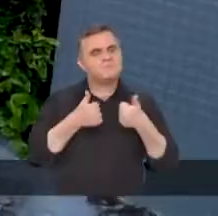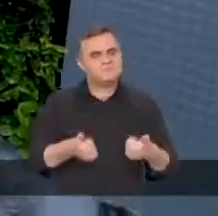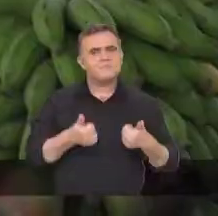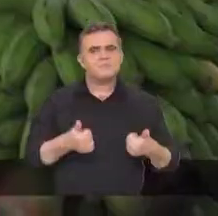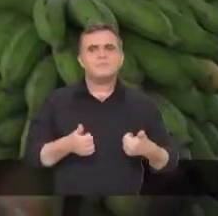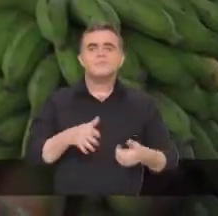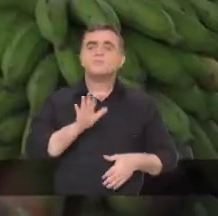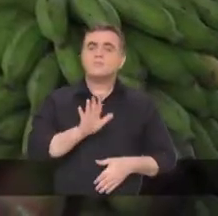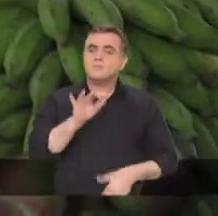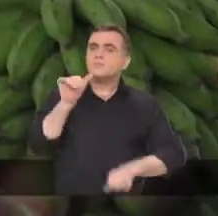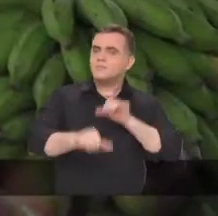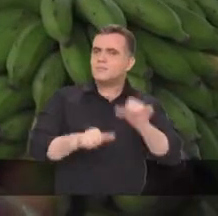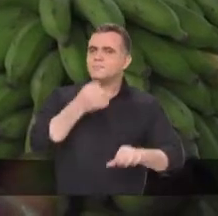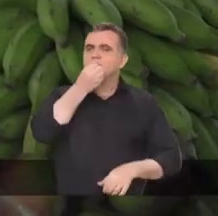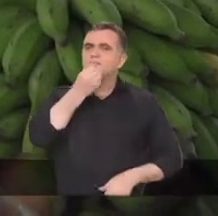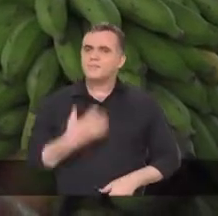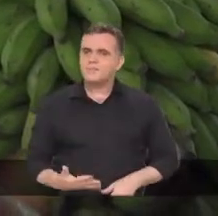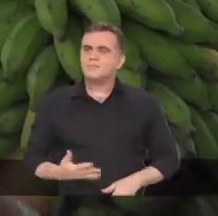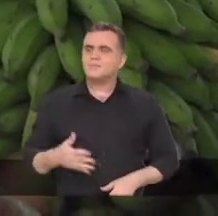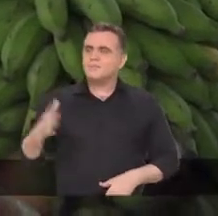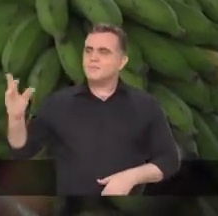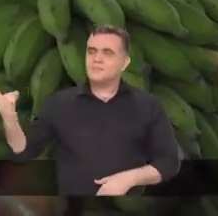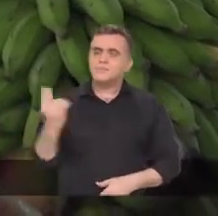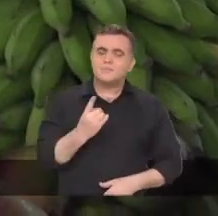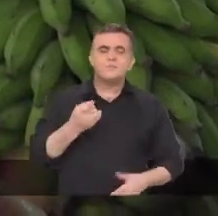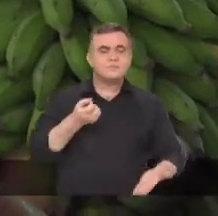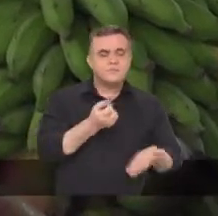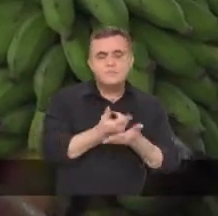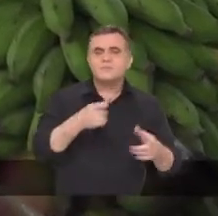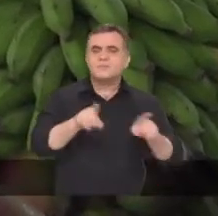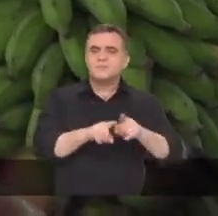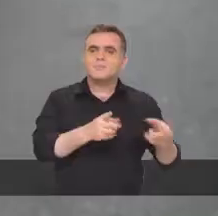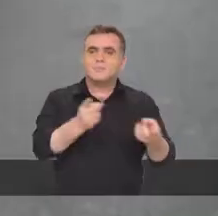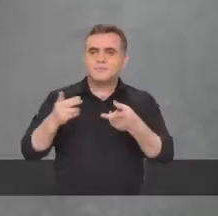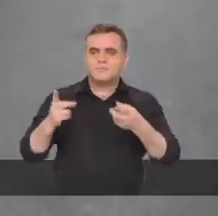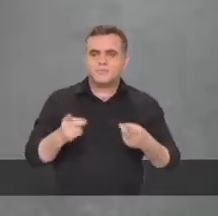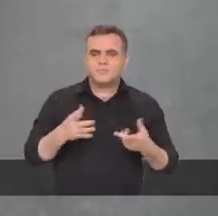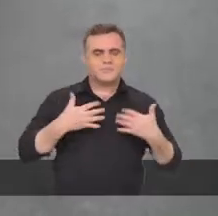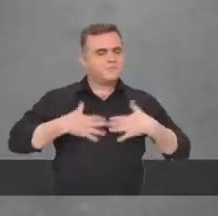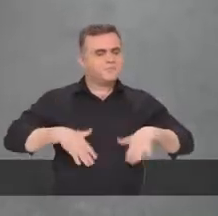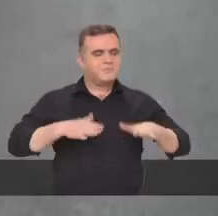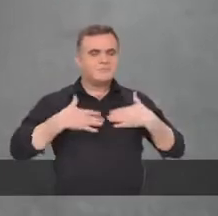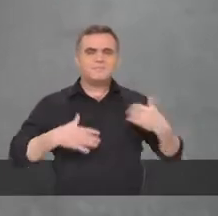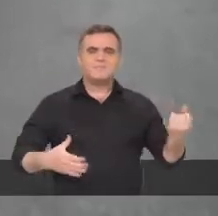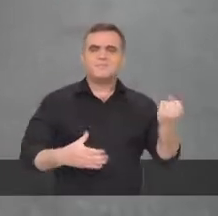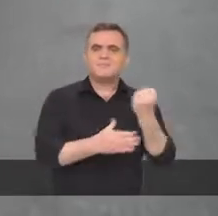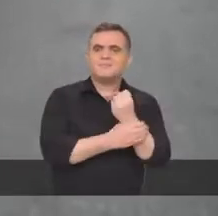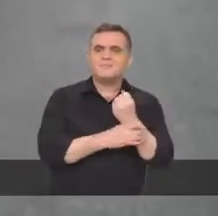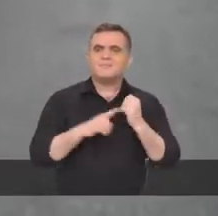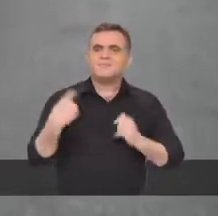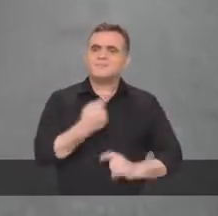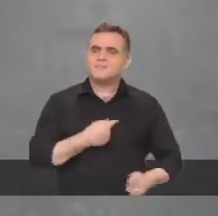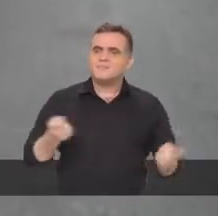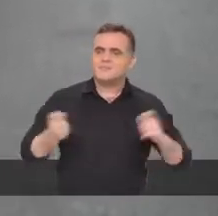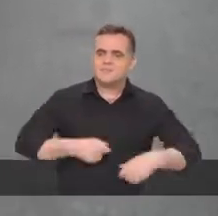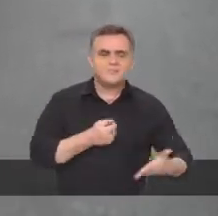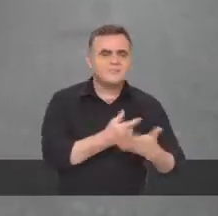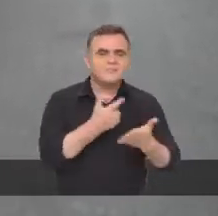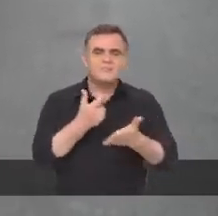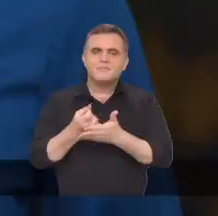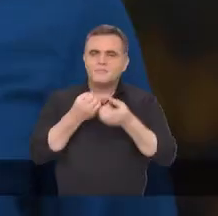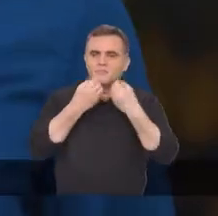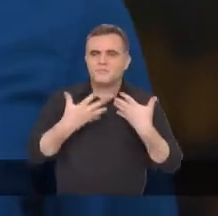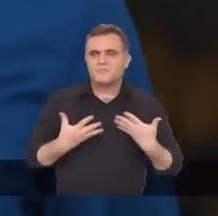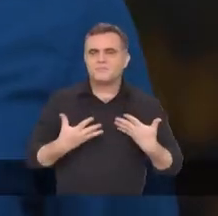saudável. A mudança foi maravilhosa, tanto pra quem consome como pra quem vende. Com tranquilidade, com segurança pra gente fazer as nossas